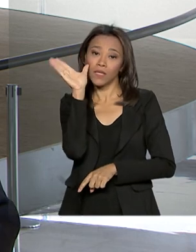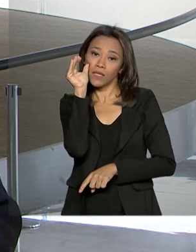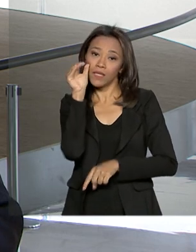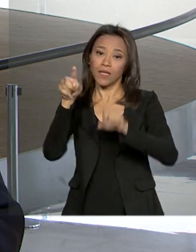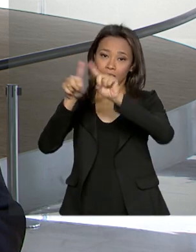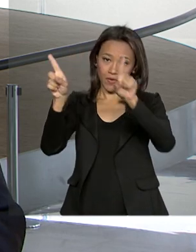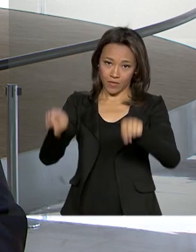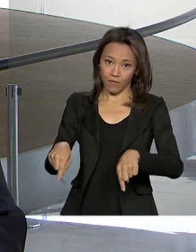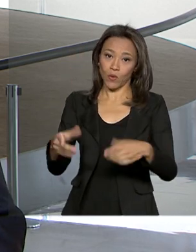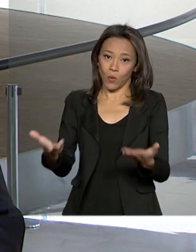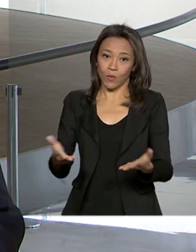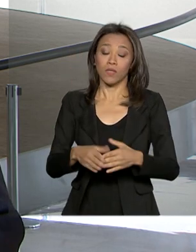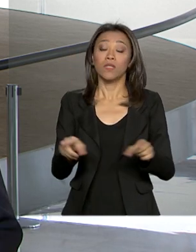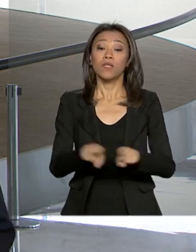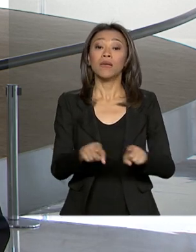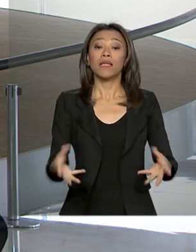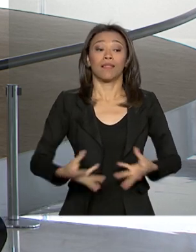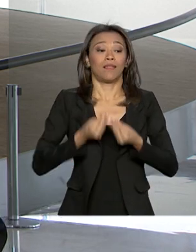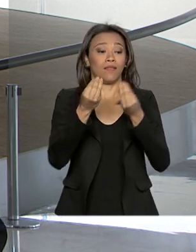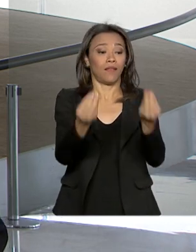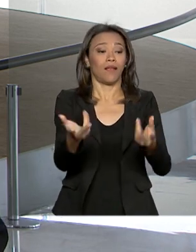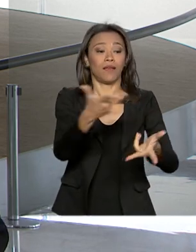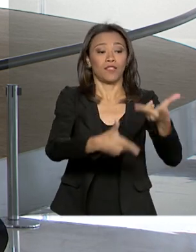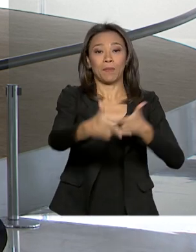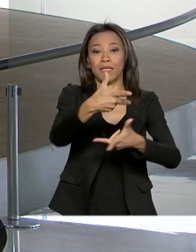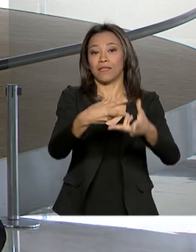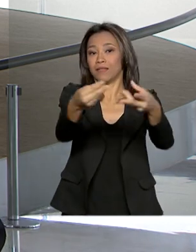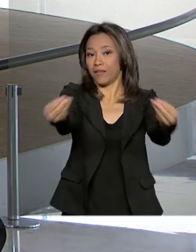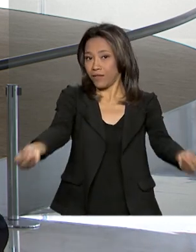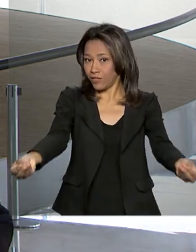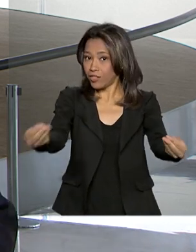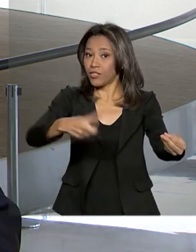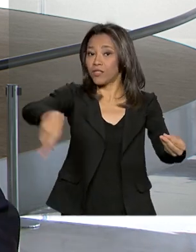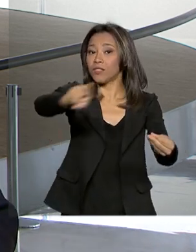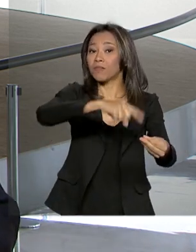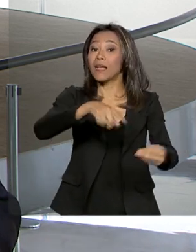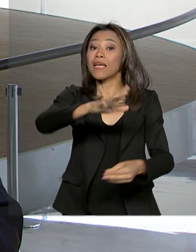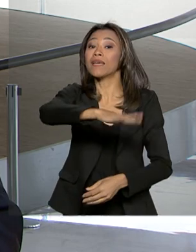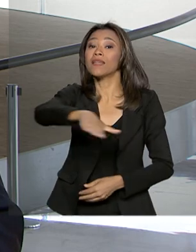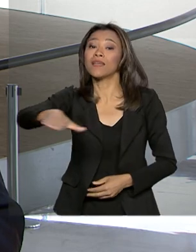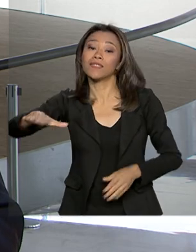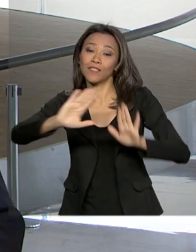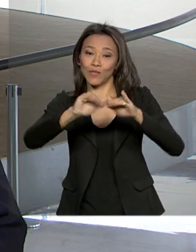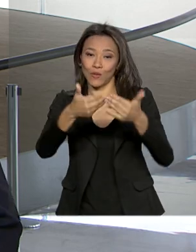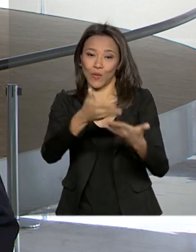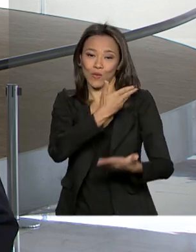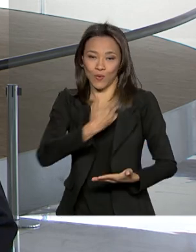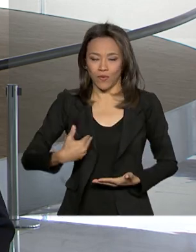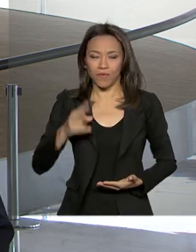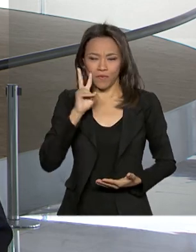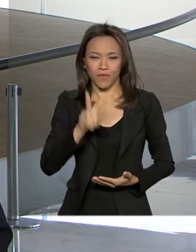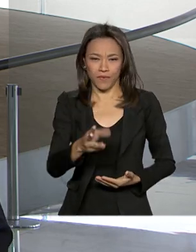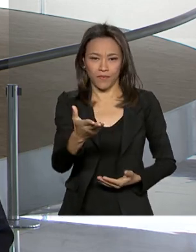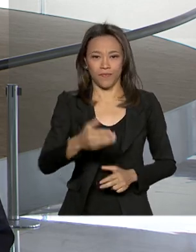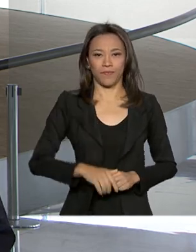evento também teve aí a entrega de presentes para crianças de escolas públicas. Vamos ver como foi na reportagem.